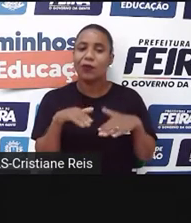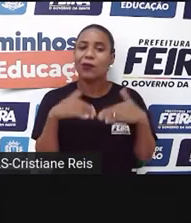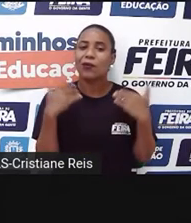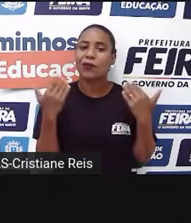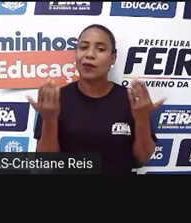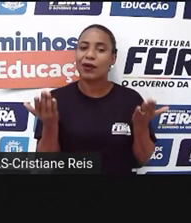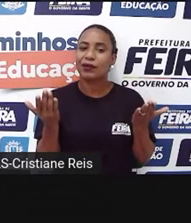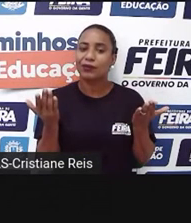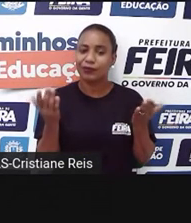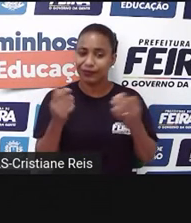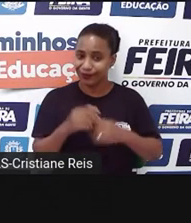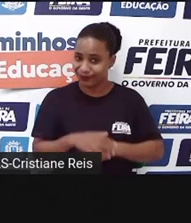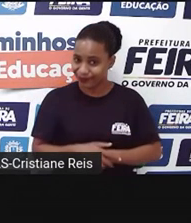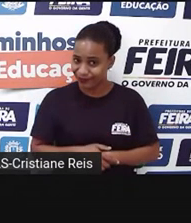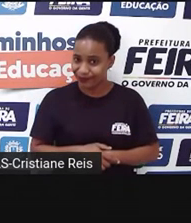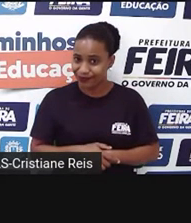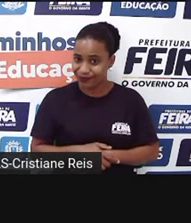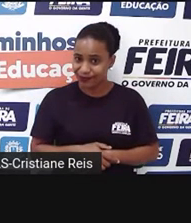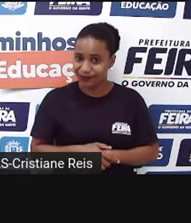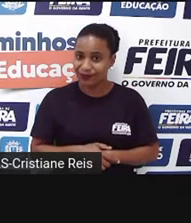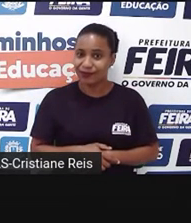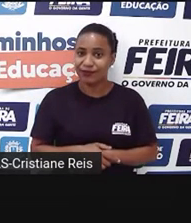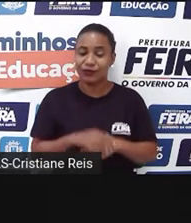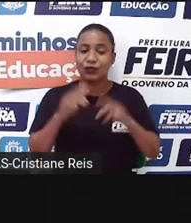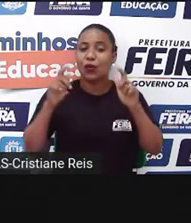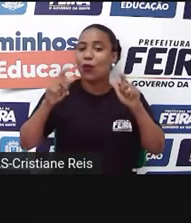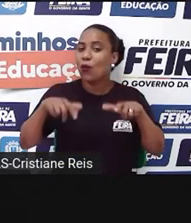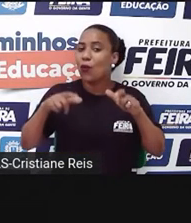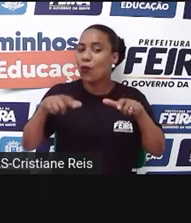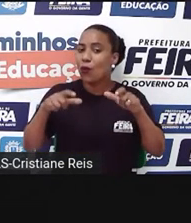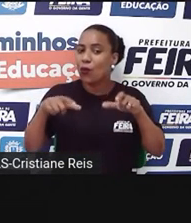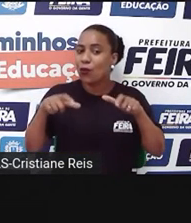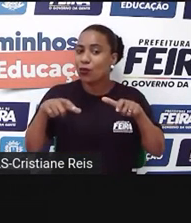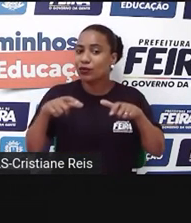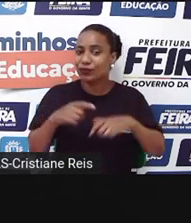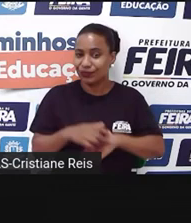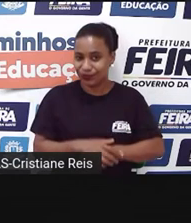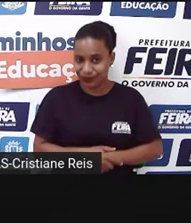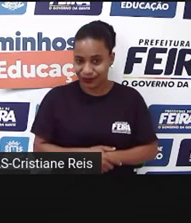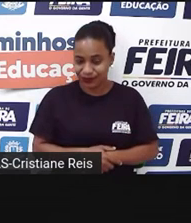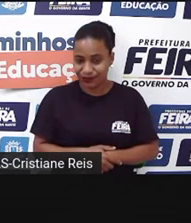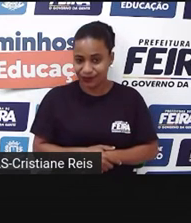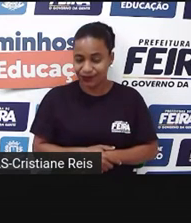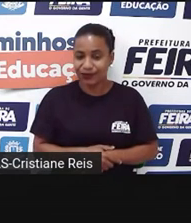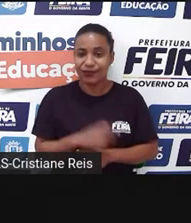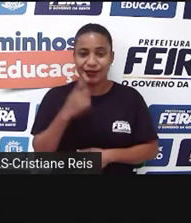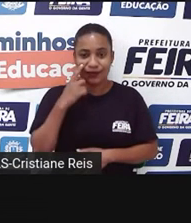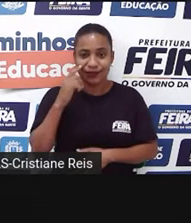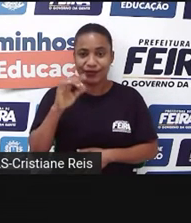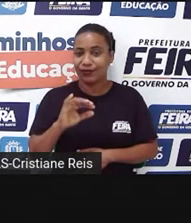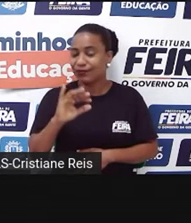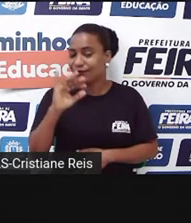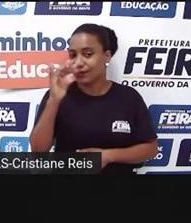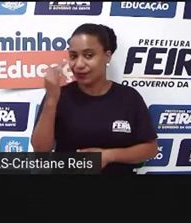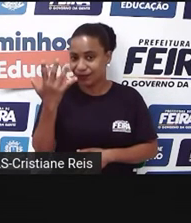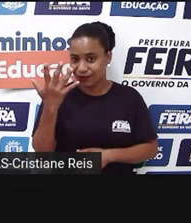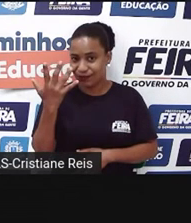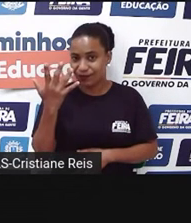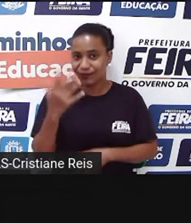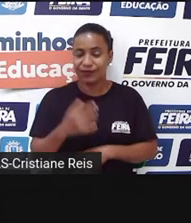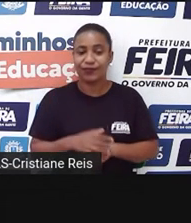aconteceu? Were? Onde? Vejam que no caso de Hamlet, aconteceu no